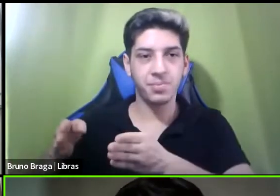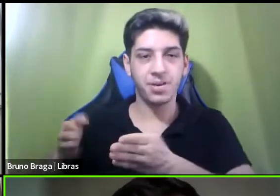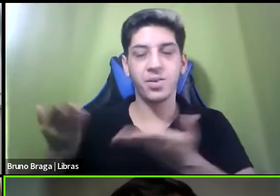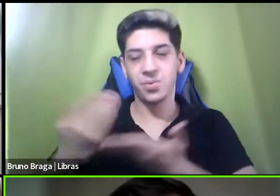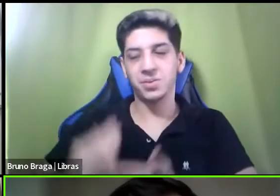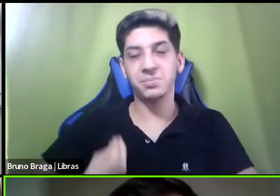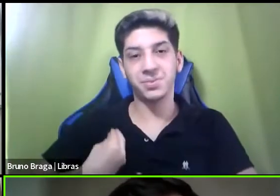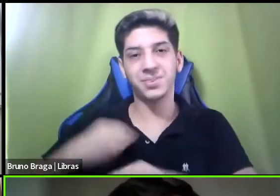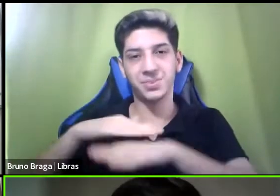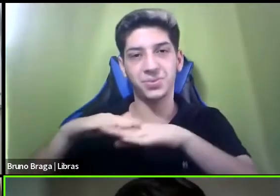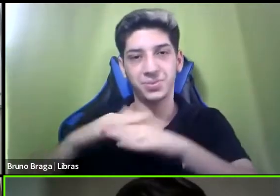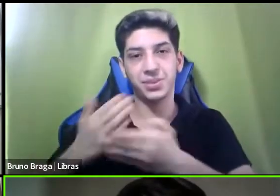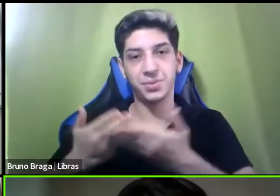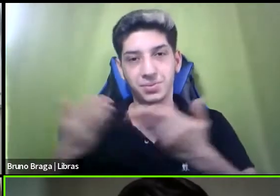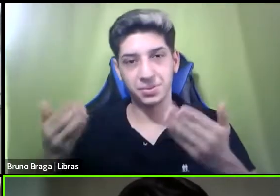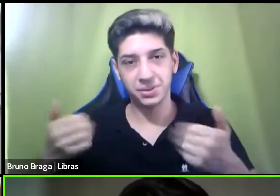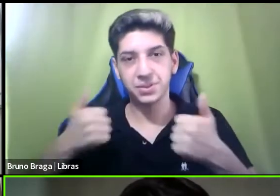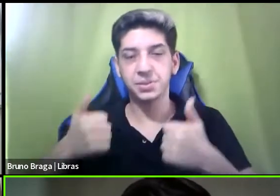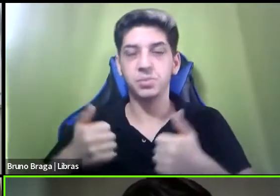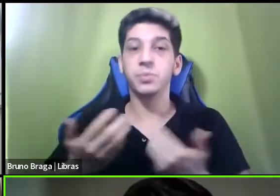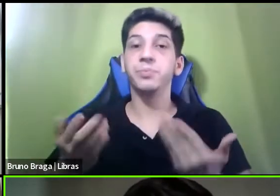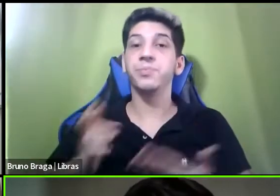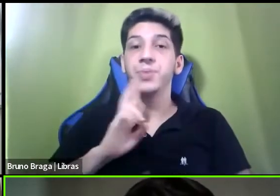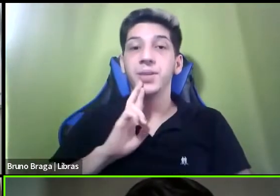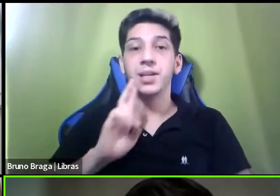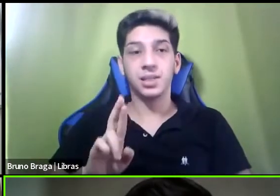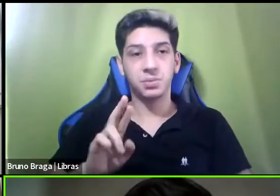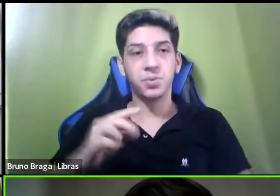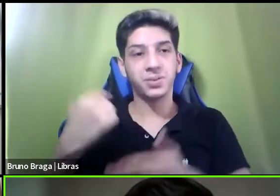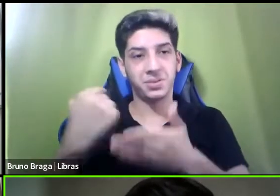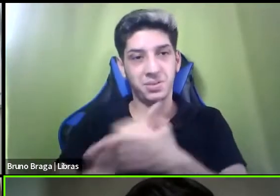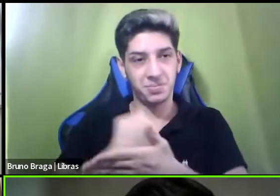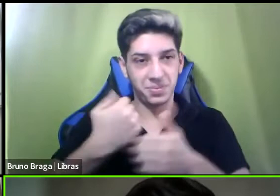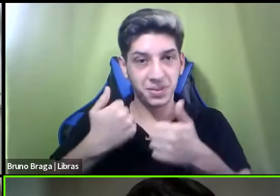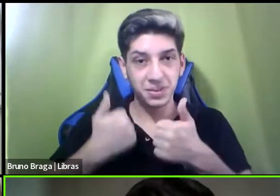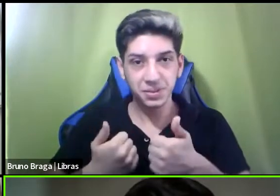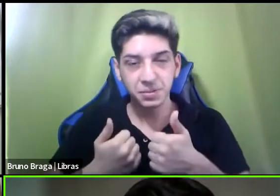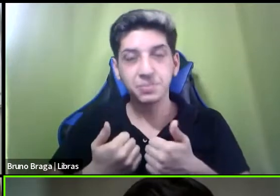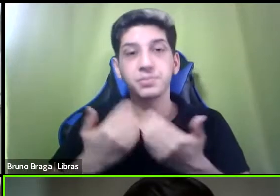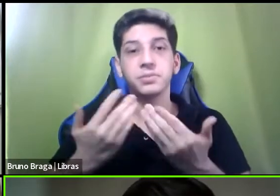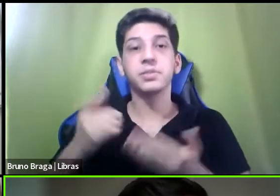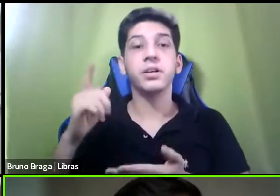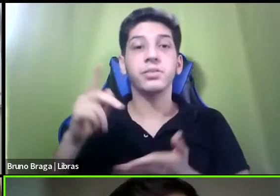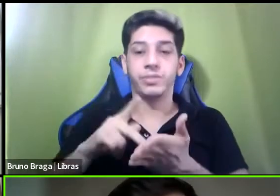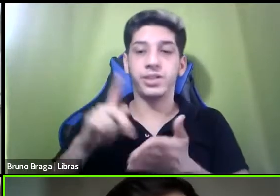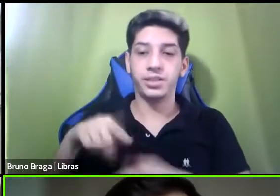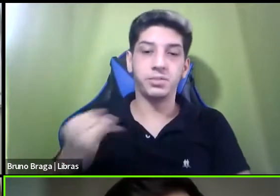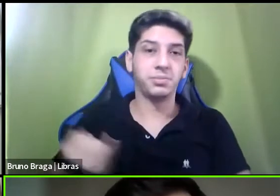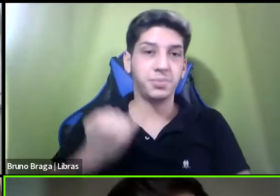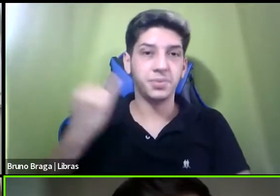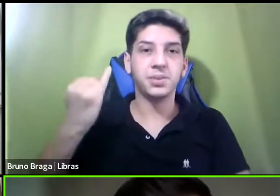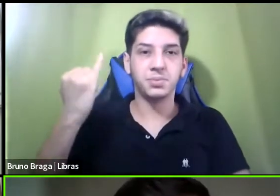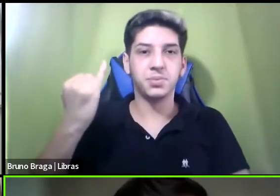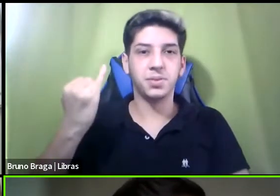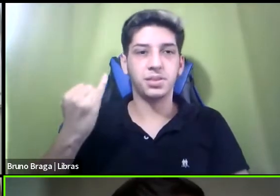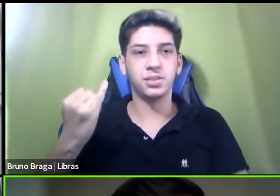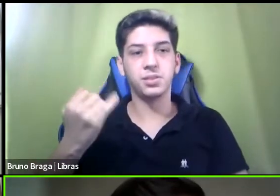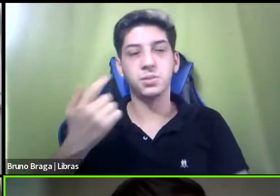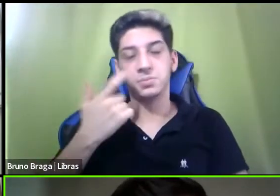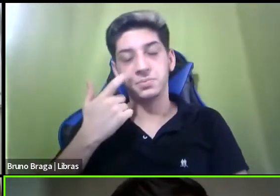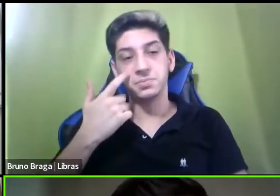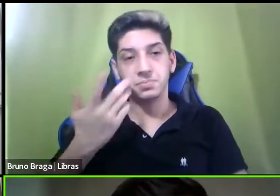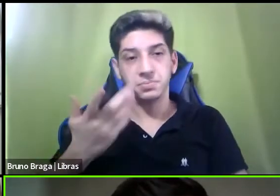vocês e aí respondendo Lívia as suas questões que são muito pertinentes veja bem